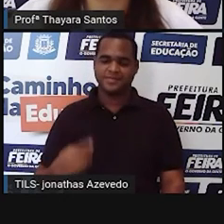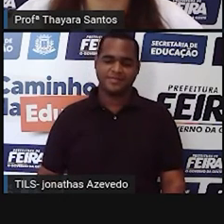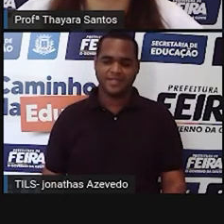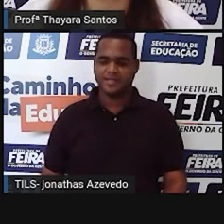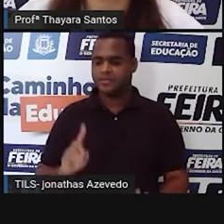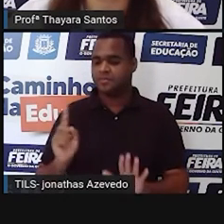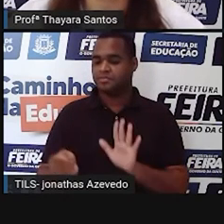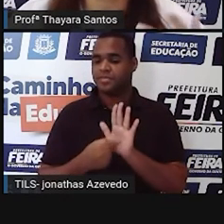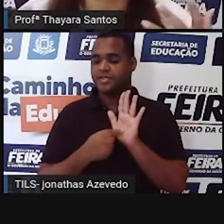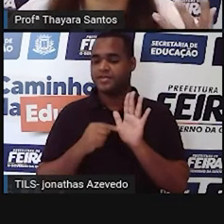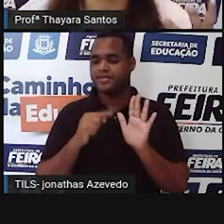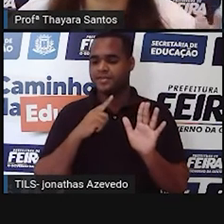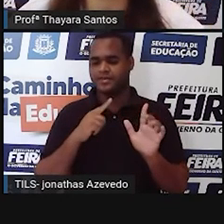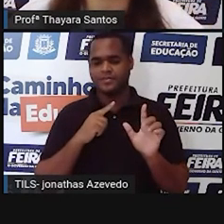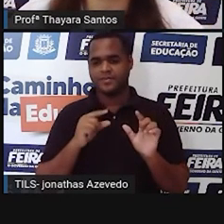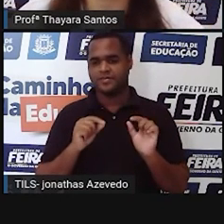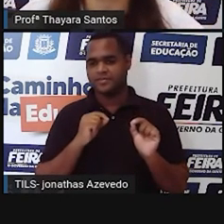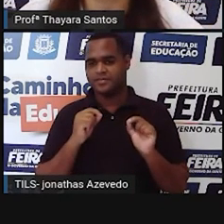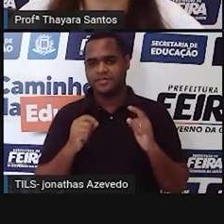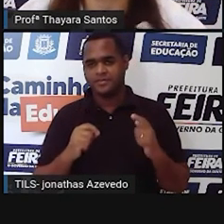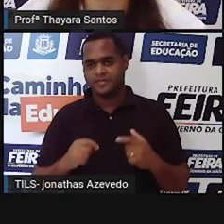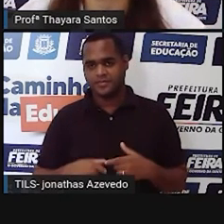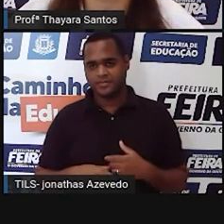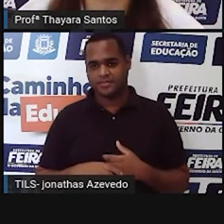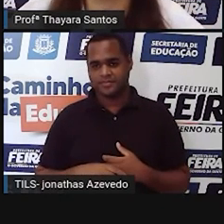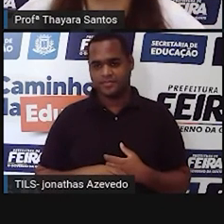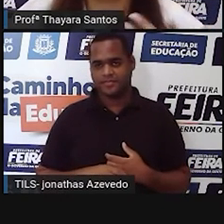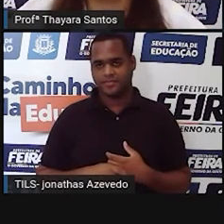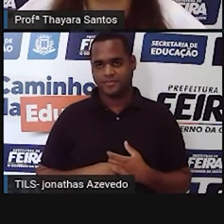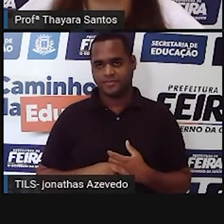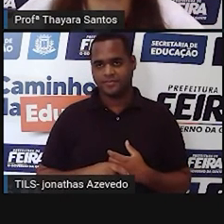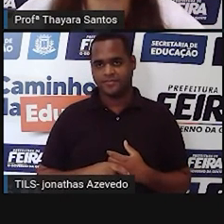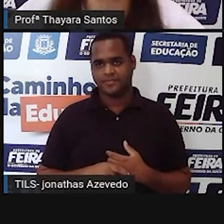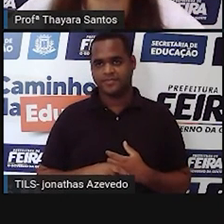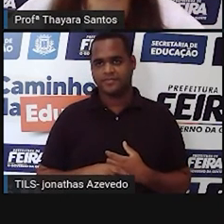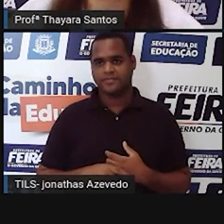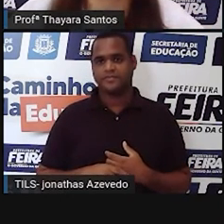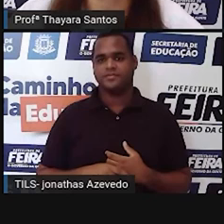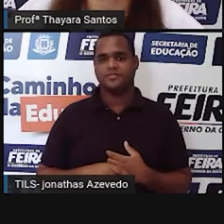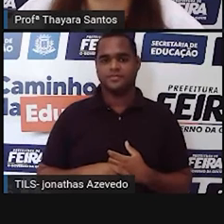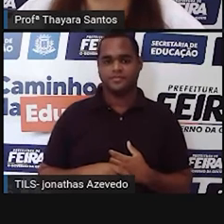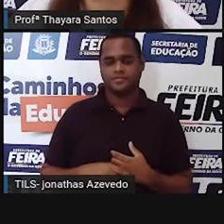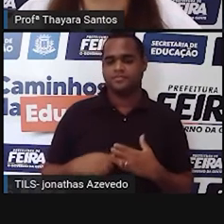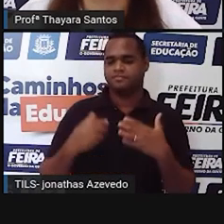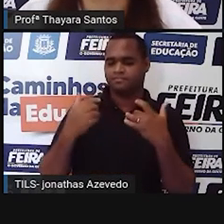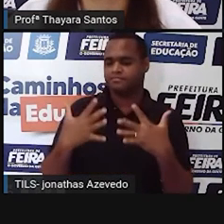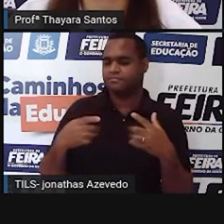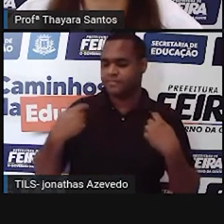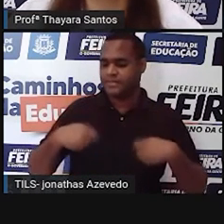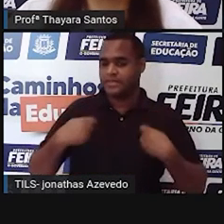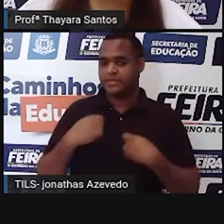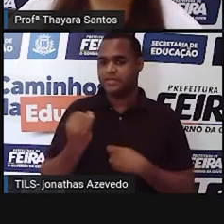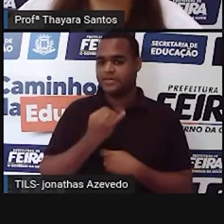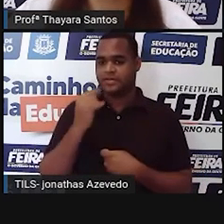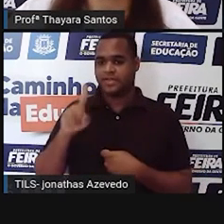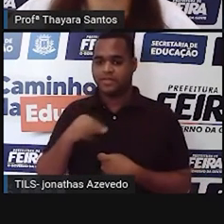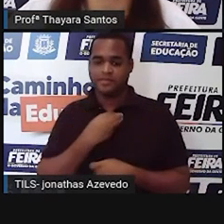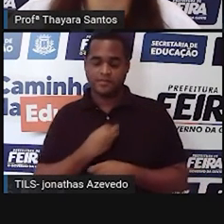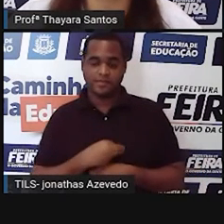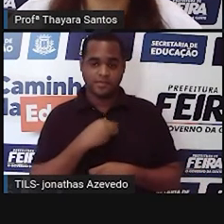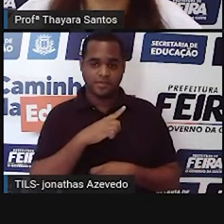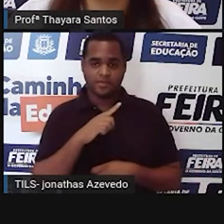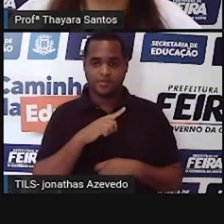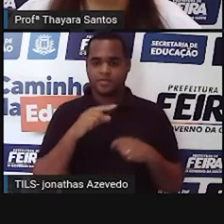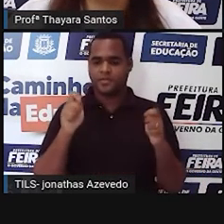objetivo. Já que o objetivo da reprodução é gerar descendentes, a gente precisa que esses espermatozoides estejam vivos para